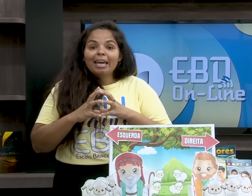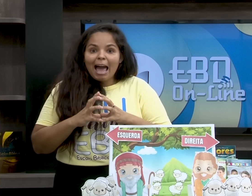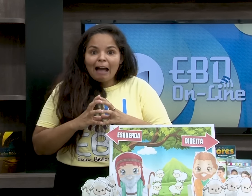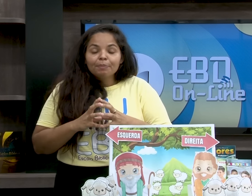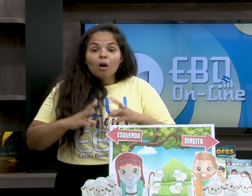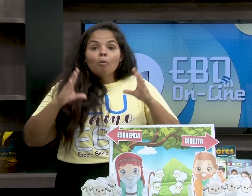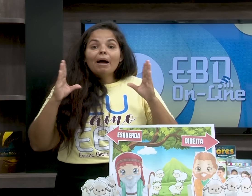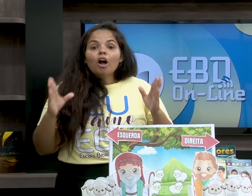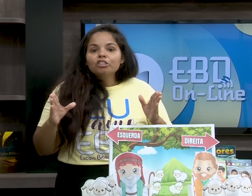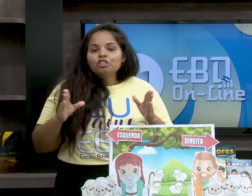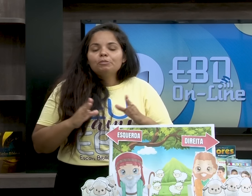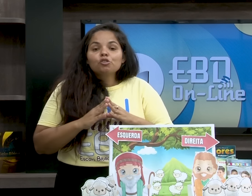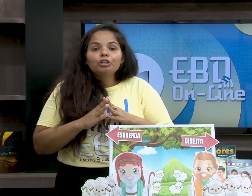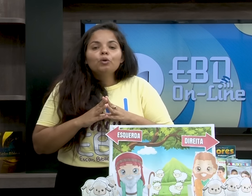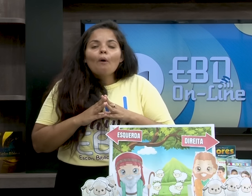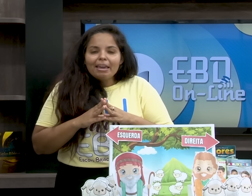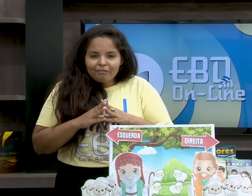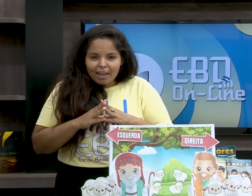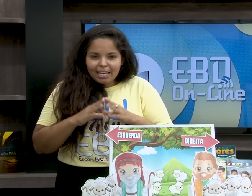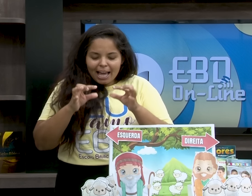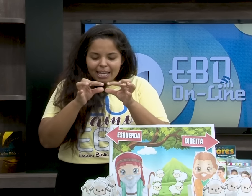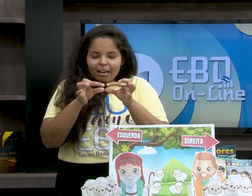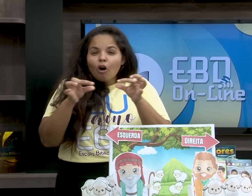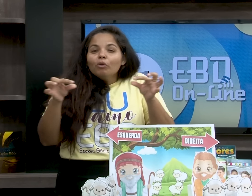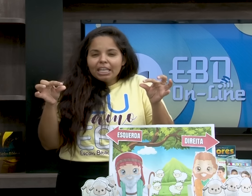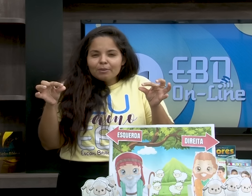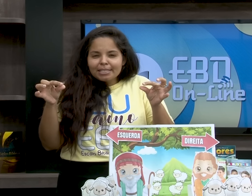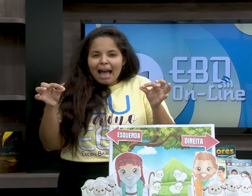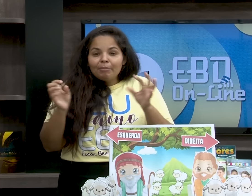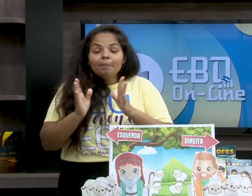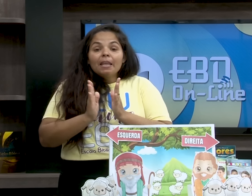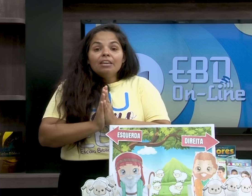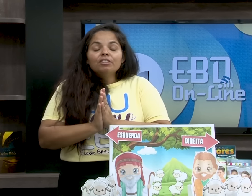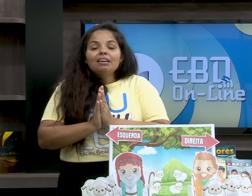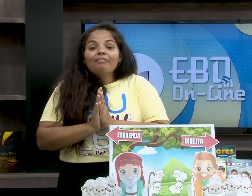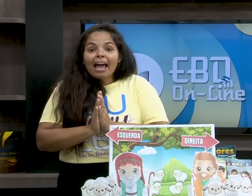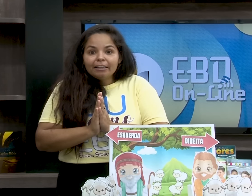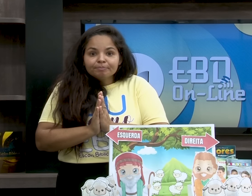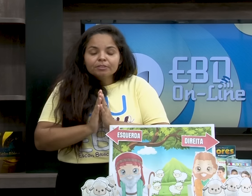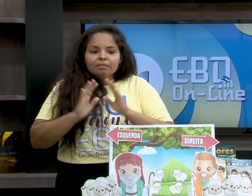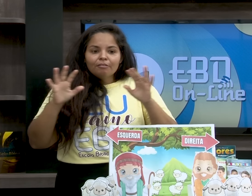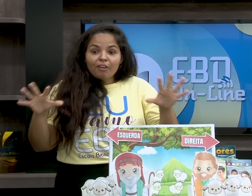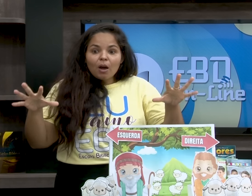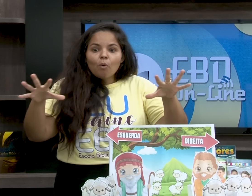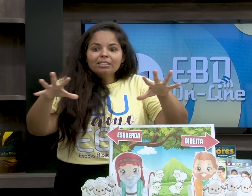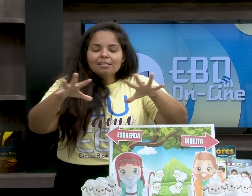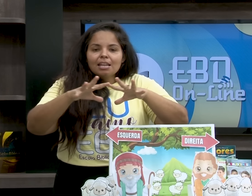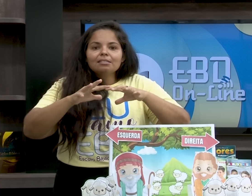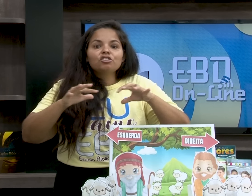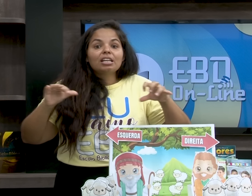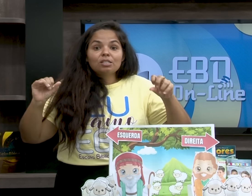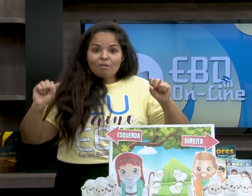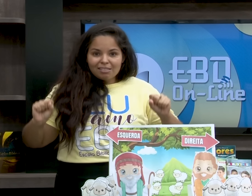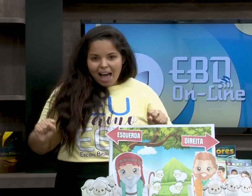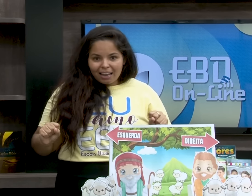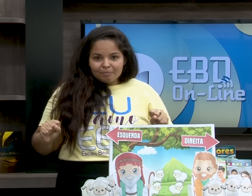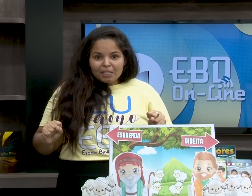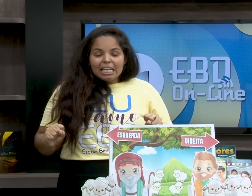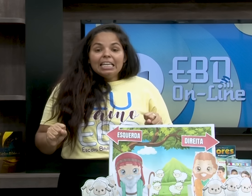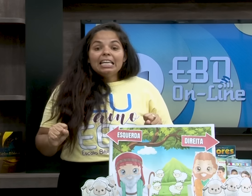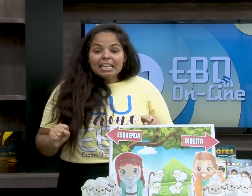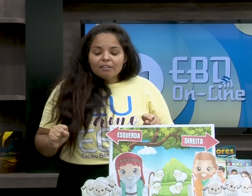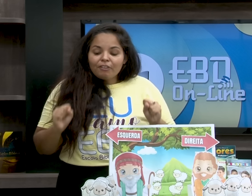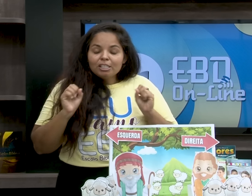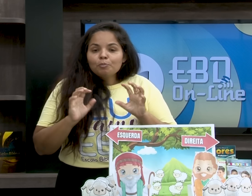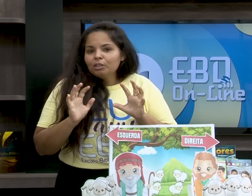é essa? Você pode pegar um pacote de biscoito wafer, que é aquele longuinho, sabe? E você vai ver quantas crianças tem na sua